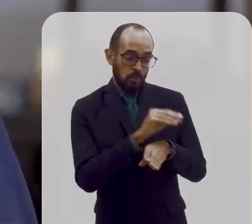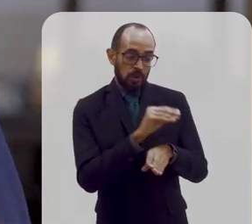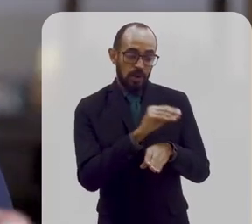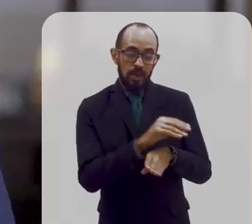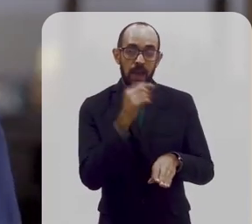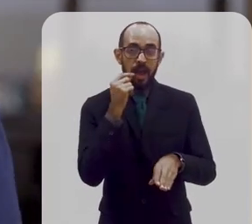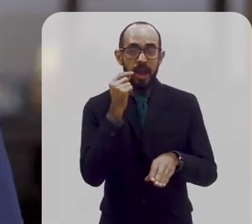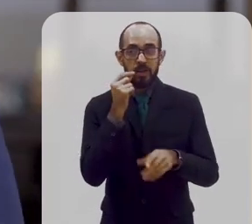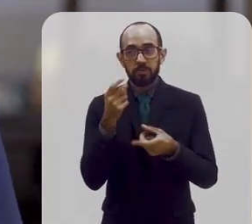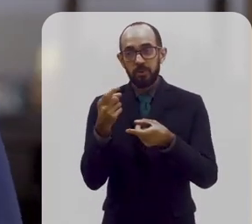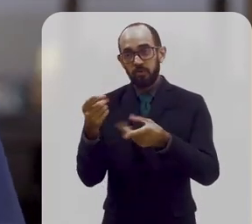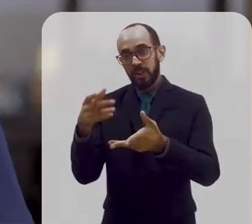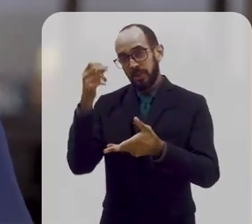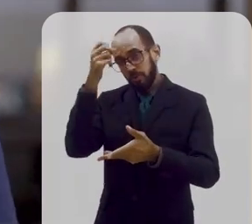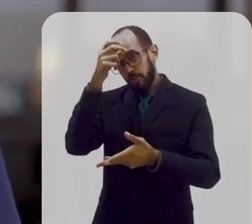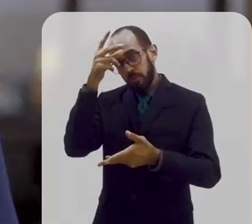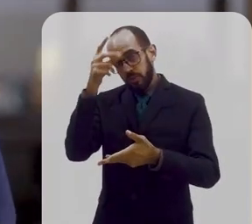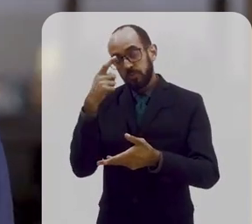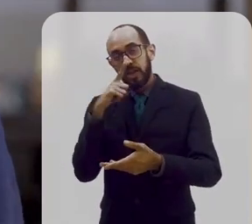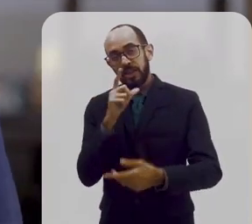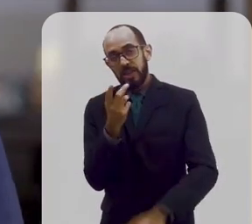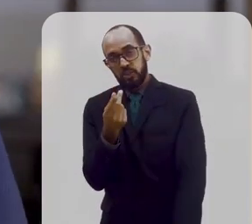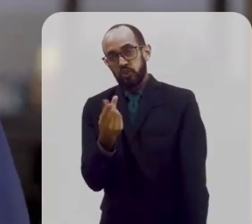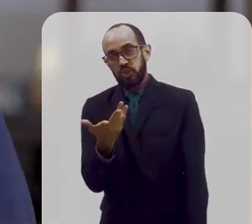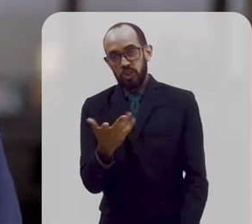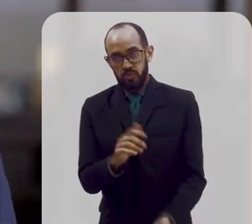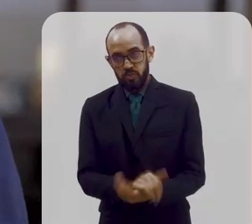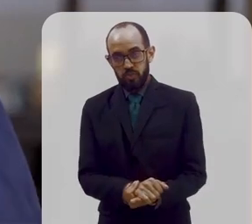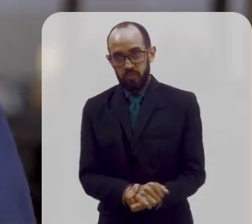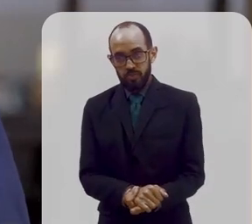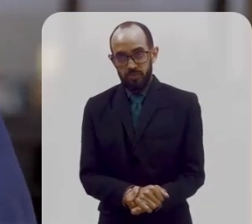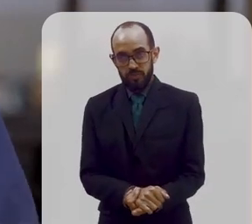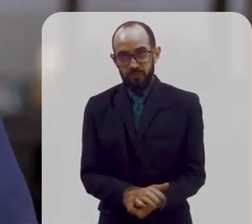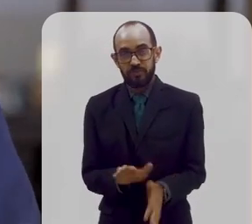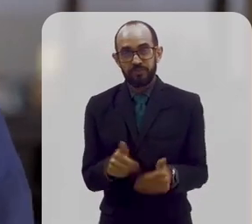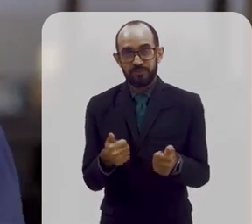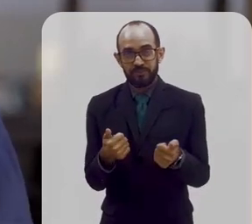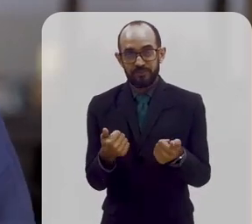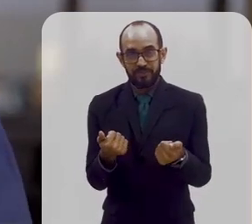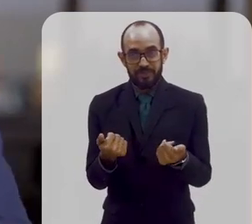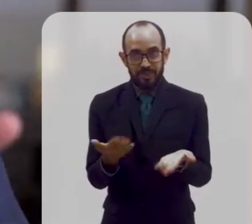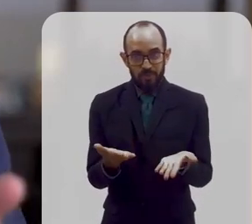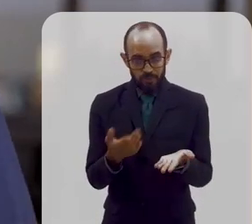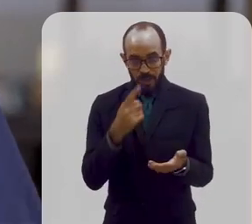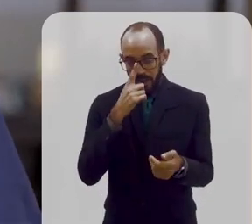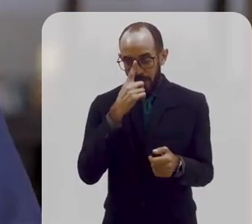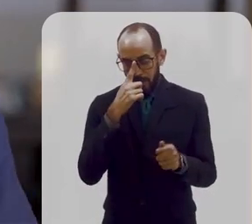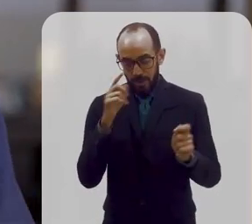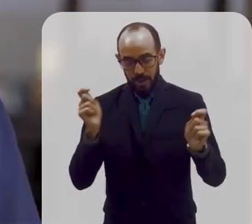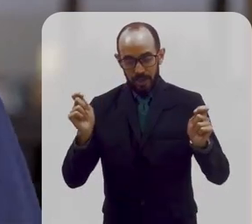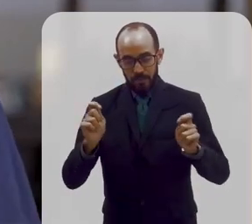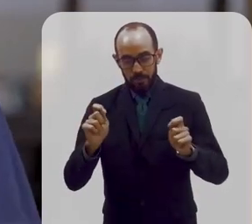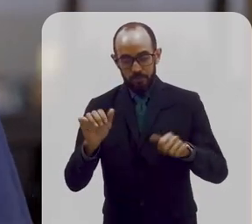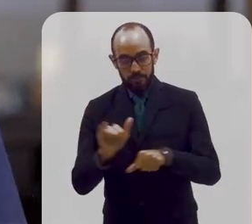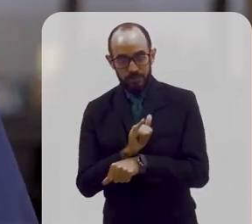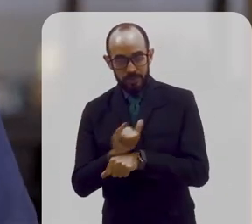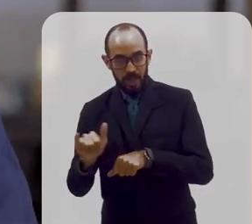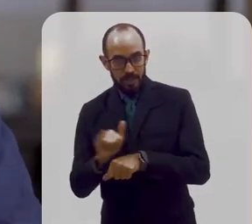justamente para vender para a prefeitura, porque ele precisa ganhar um dinheiro. Então, a possibilidade de você